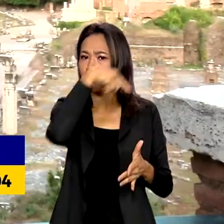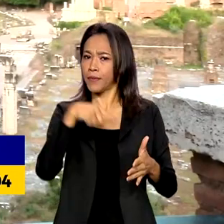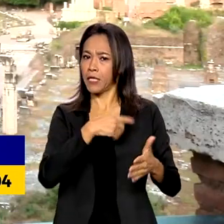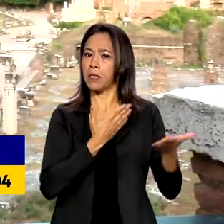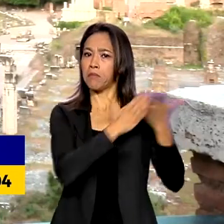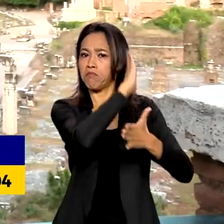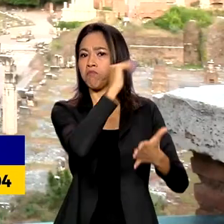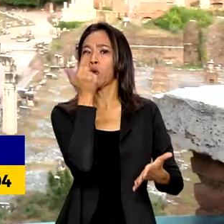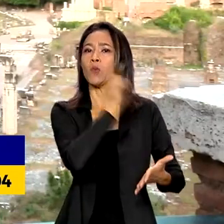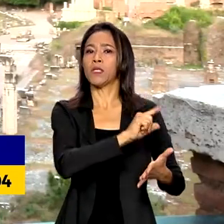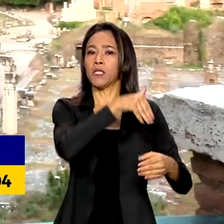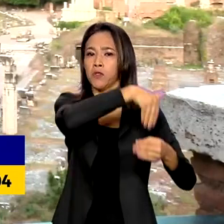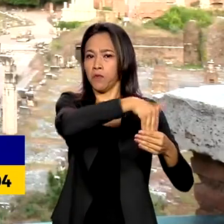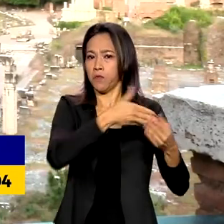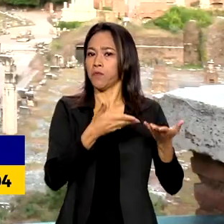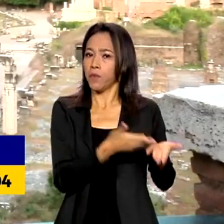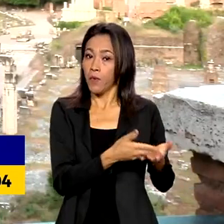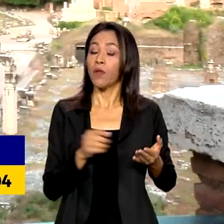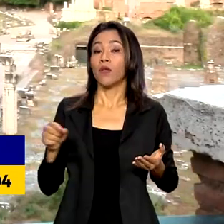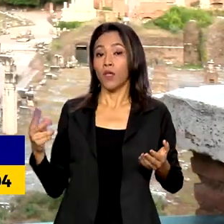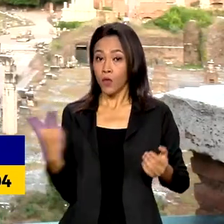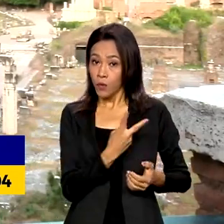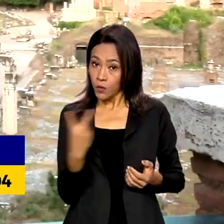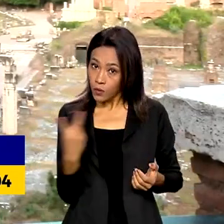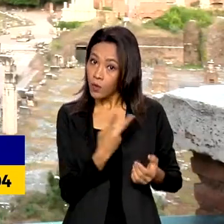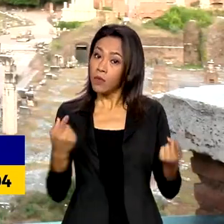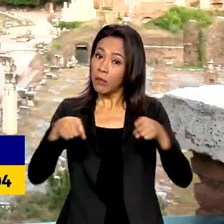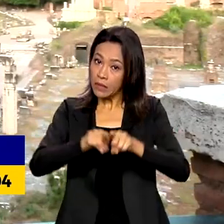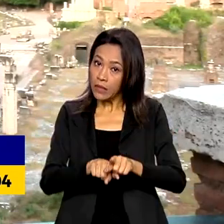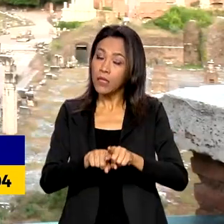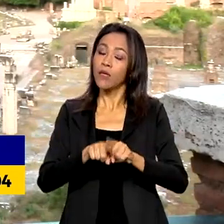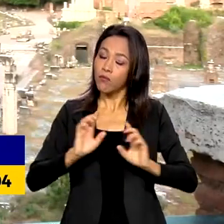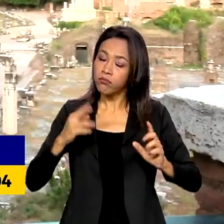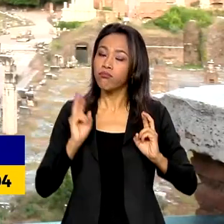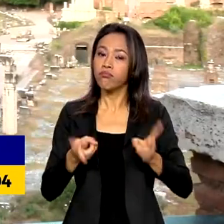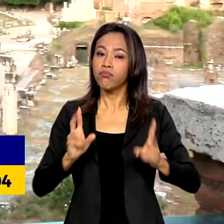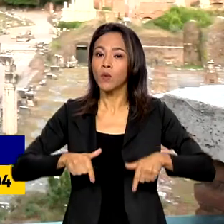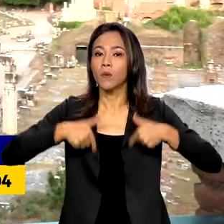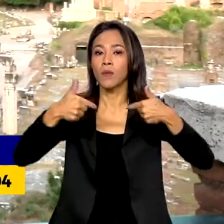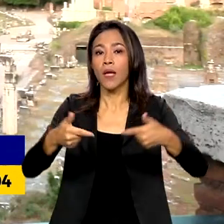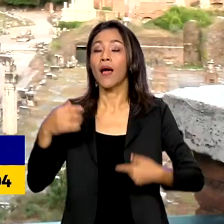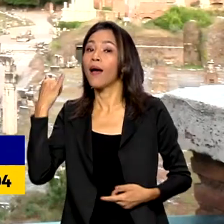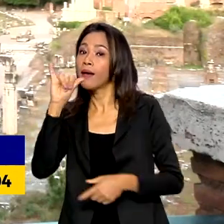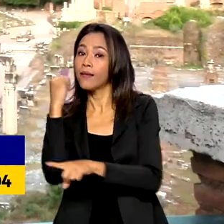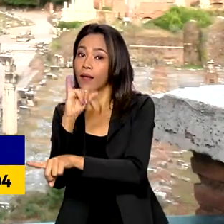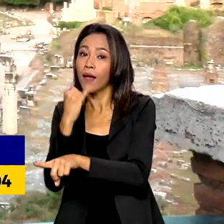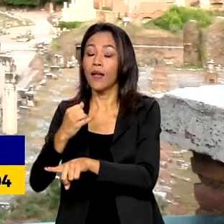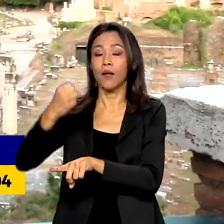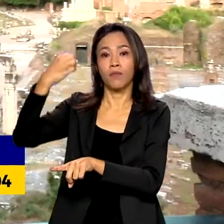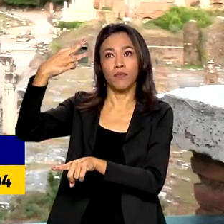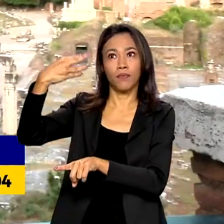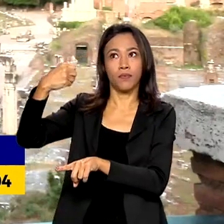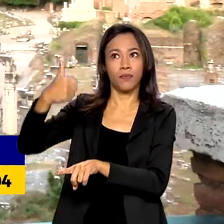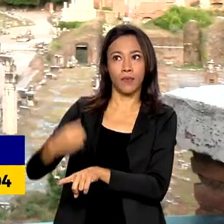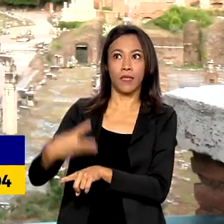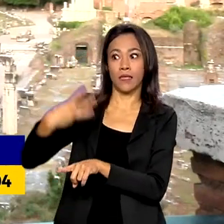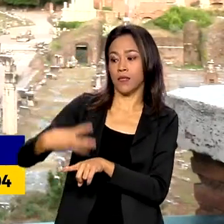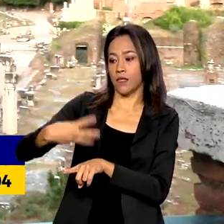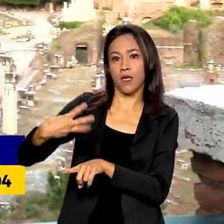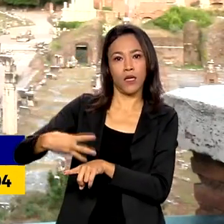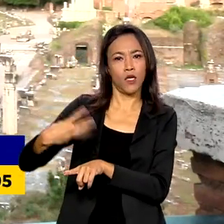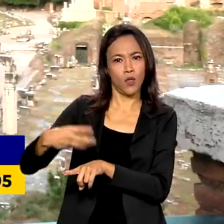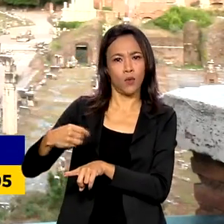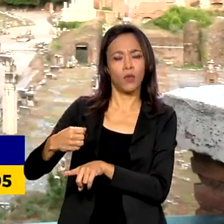Brasil e Itália continuariam trabalhando juntos. No ano passado, a Itália foi o 13º principal parceiro